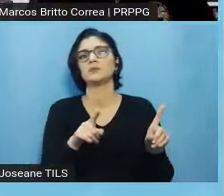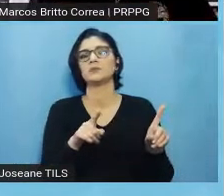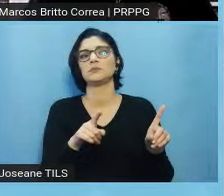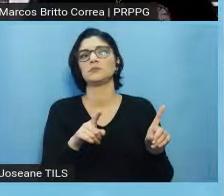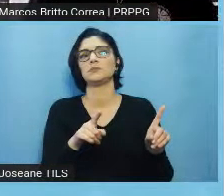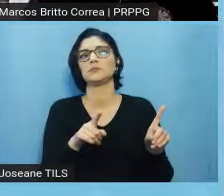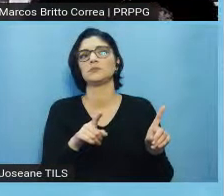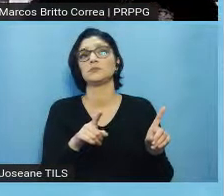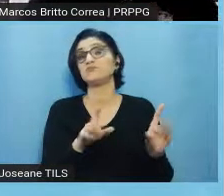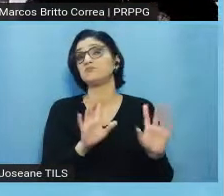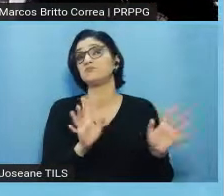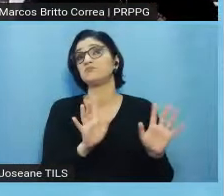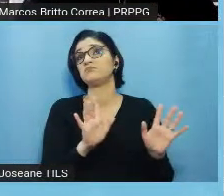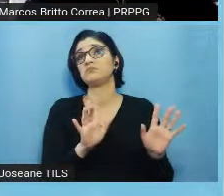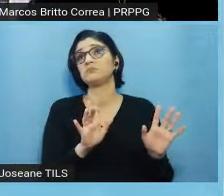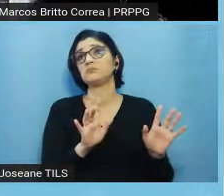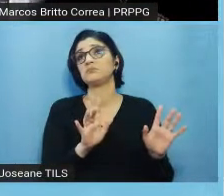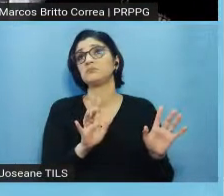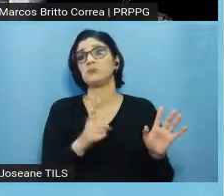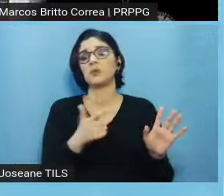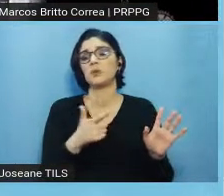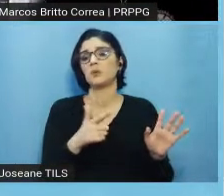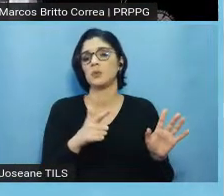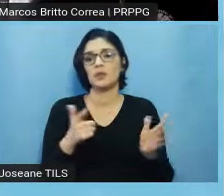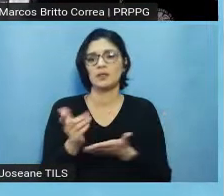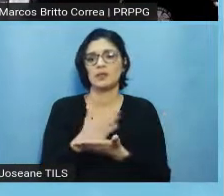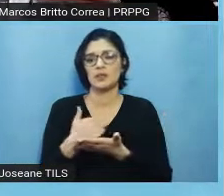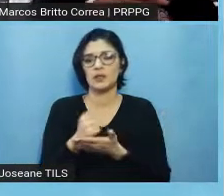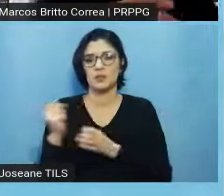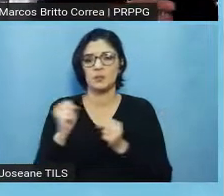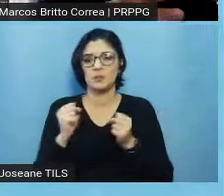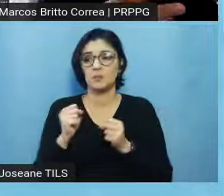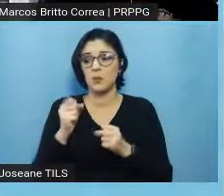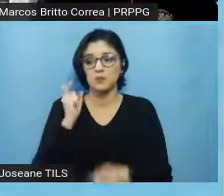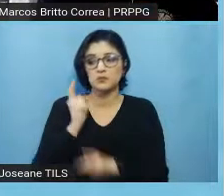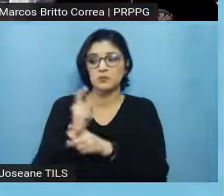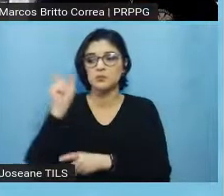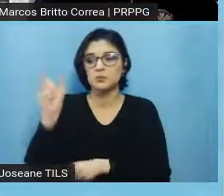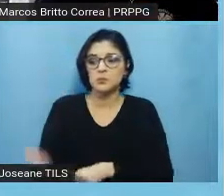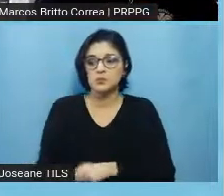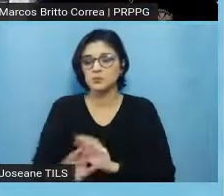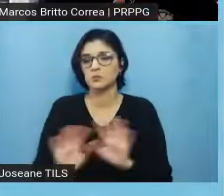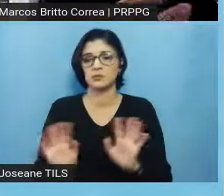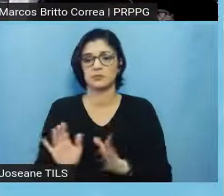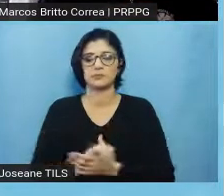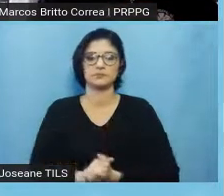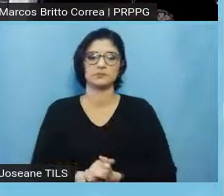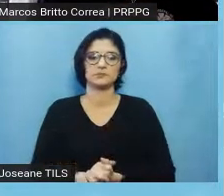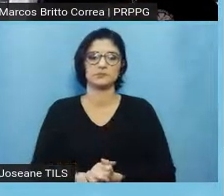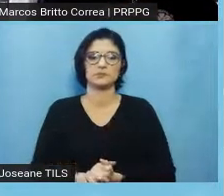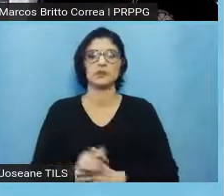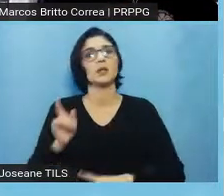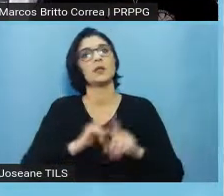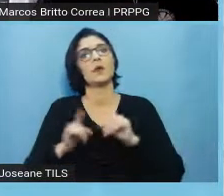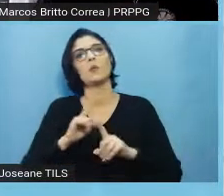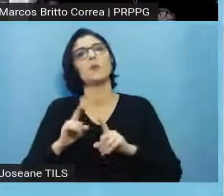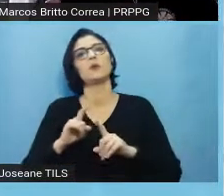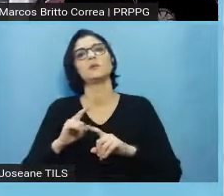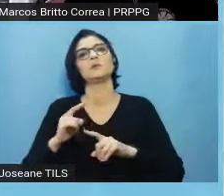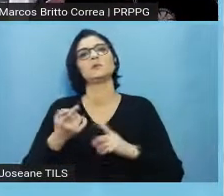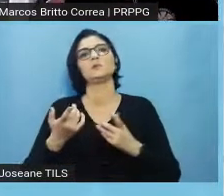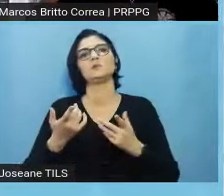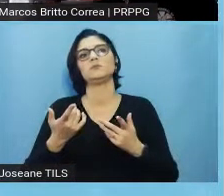desde que não sejam revelados os dados que possam identificar o sujeito, e atividades que, embora envolvam a pesquisa, tipo formação em pesquisa,